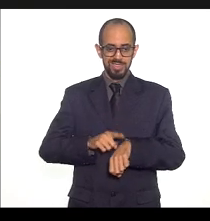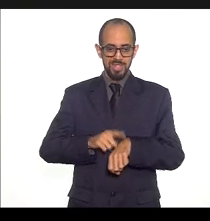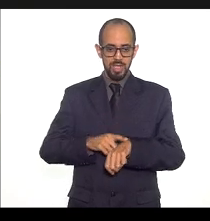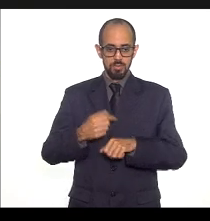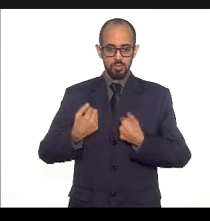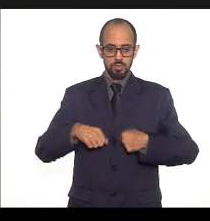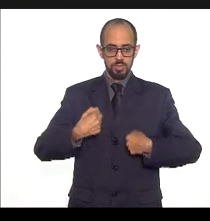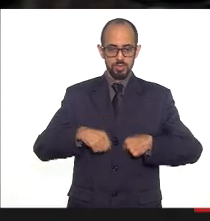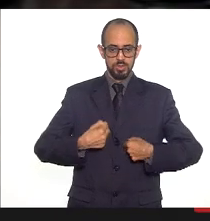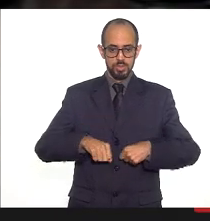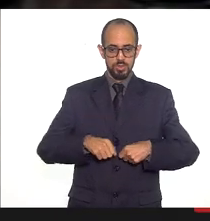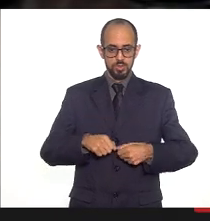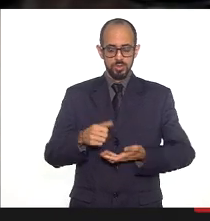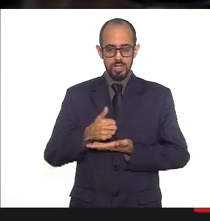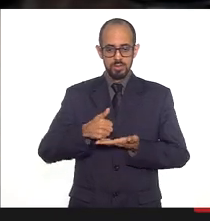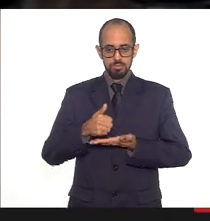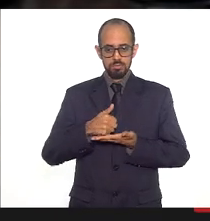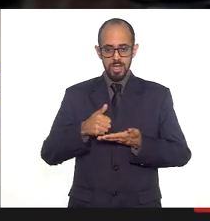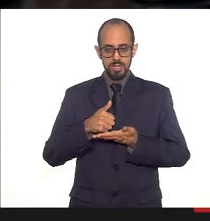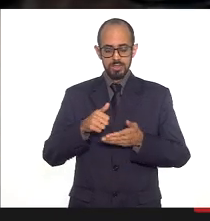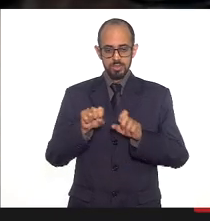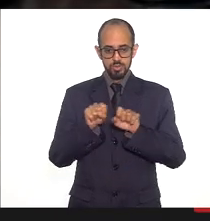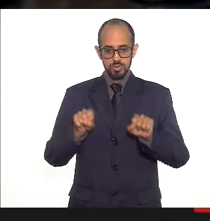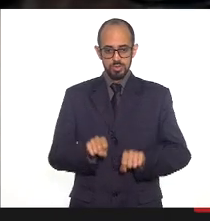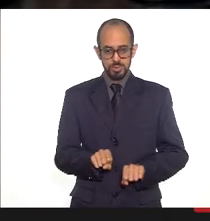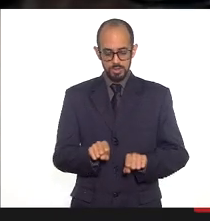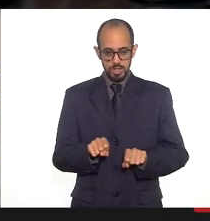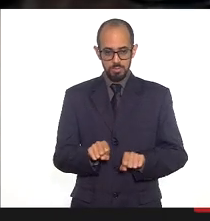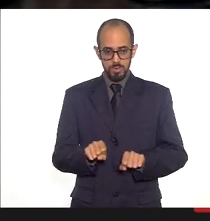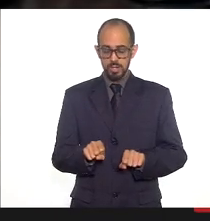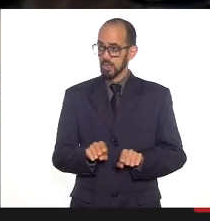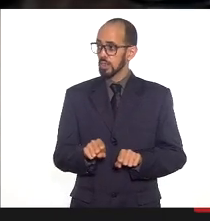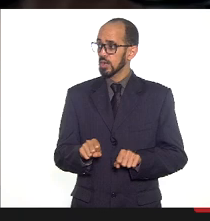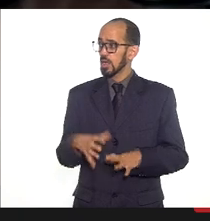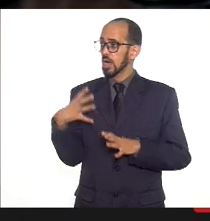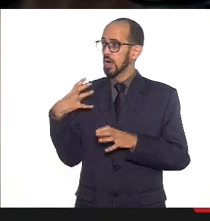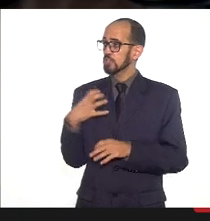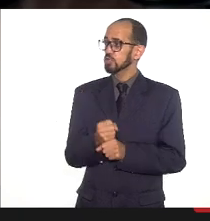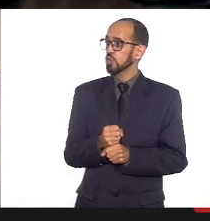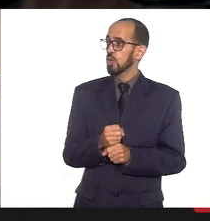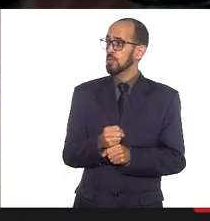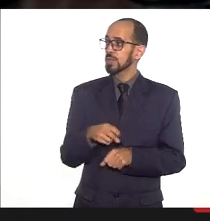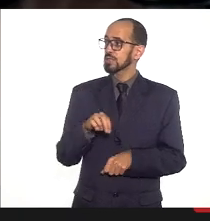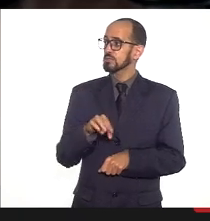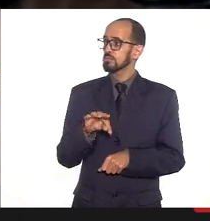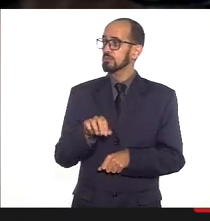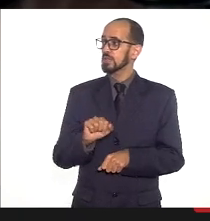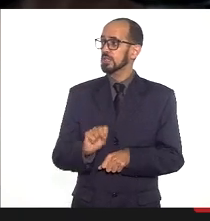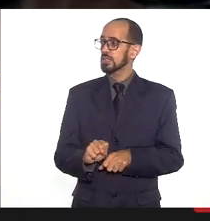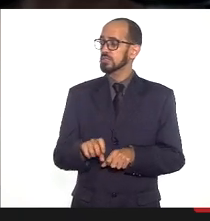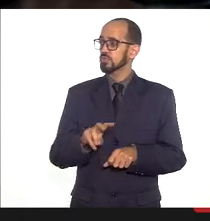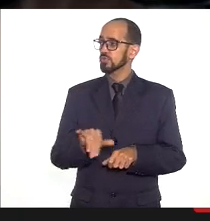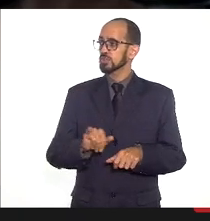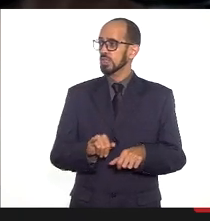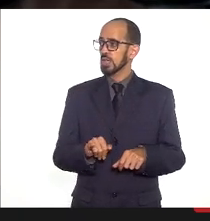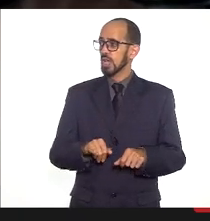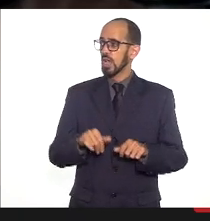dos dados das bases oficiais dentre outros o alcance dessas metas será avaliado ao final do exercício